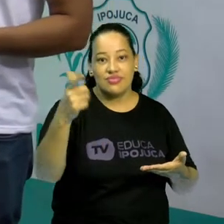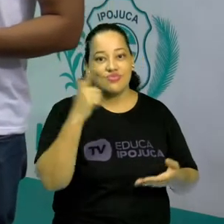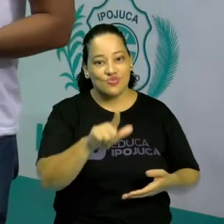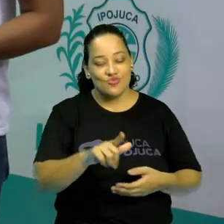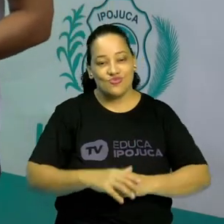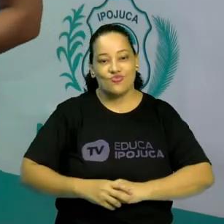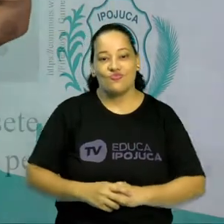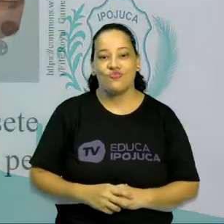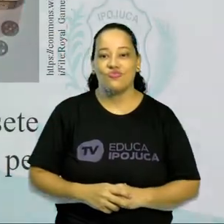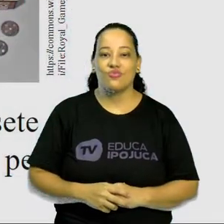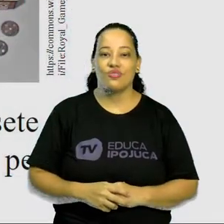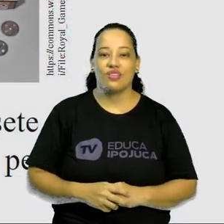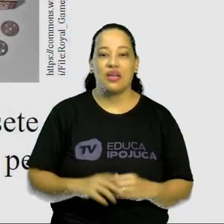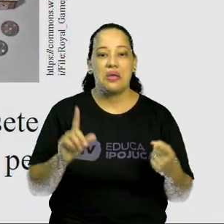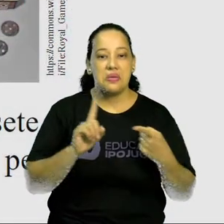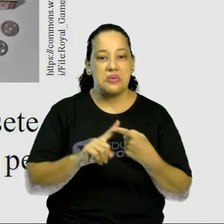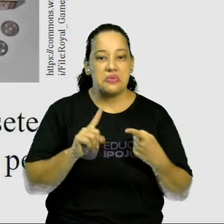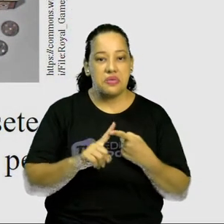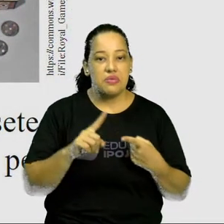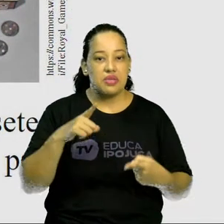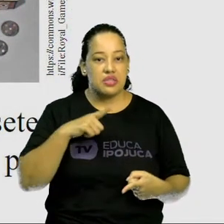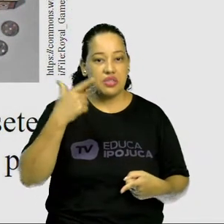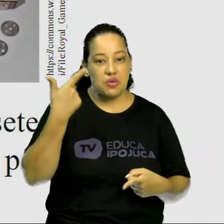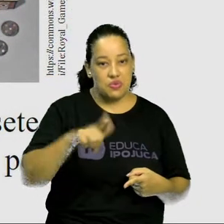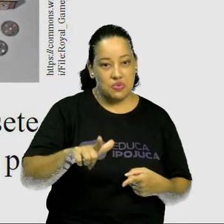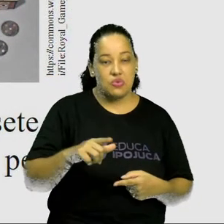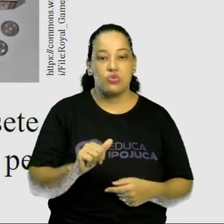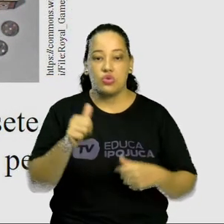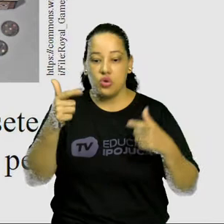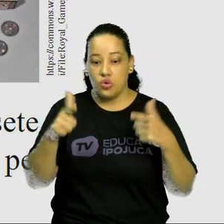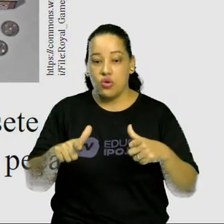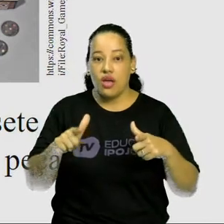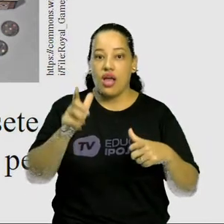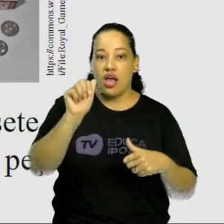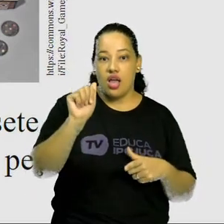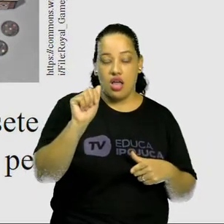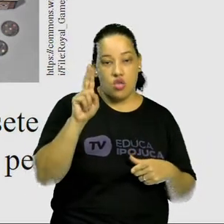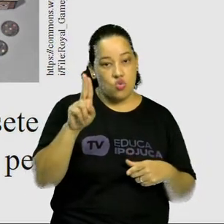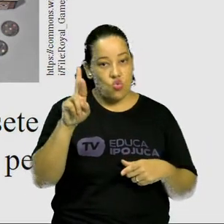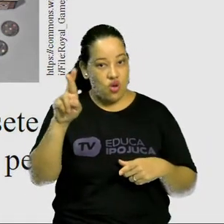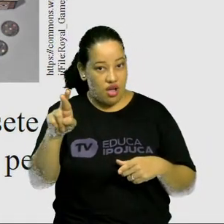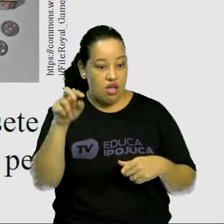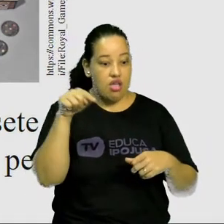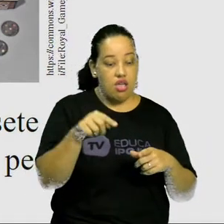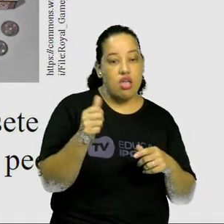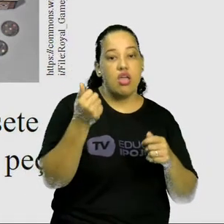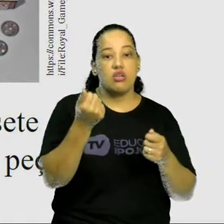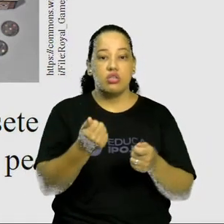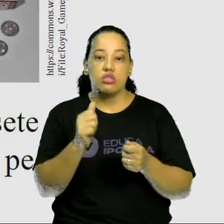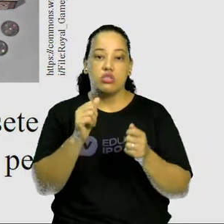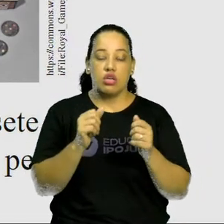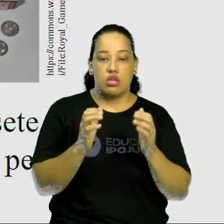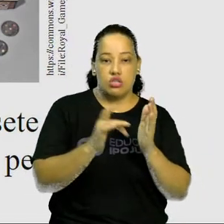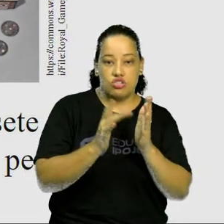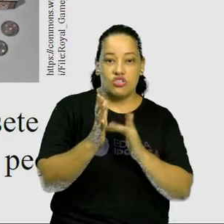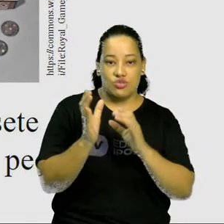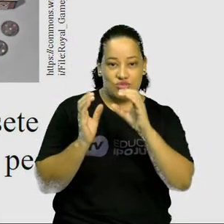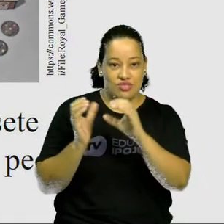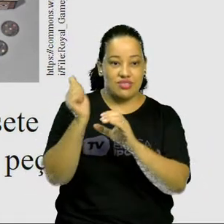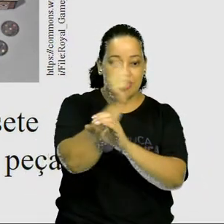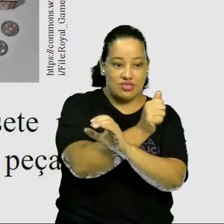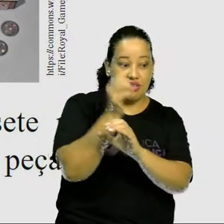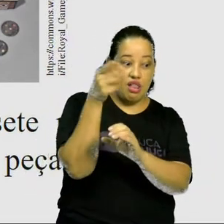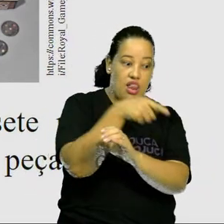Nós temos aqui também um jogo real de Ur. Esse jogo é um jogo de 2.500 anos antes de Cristo e foi